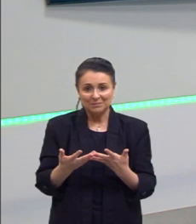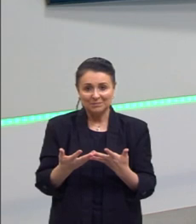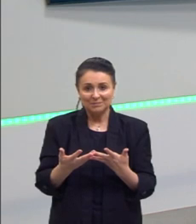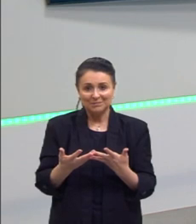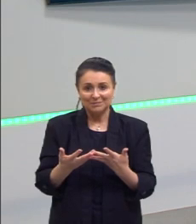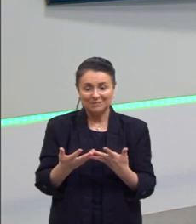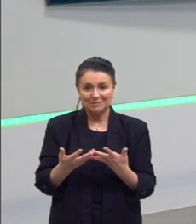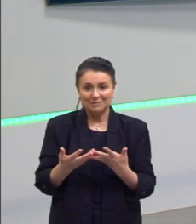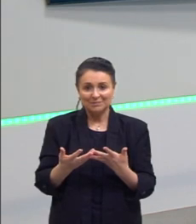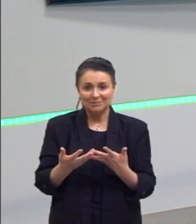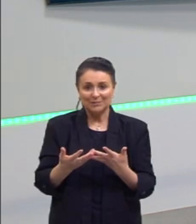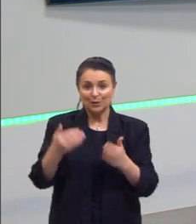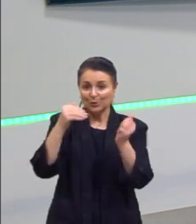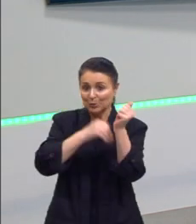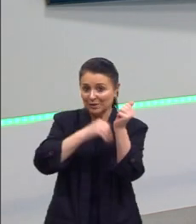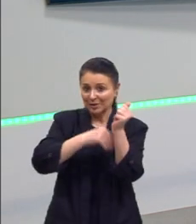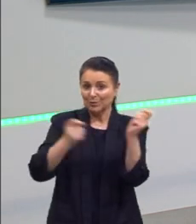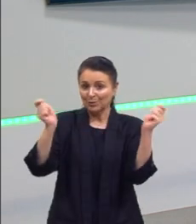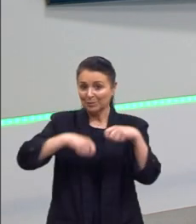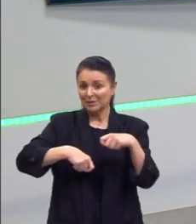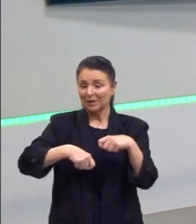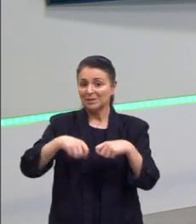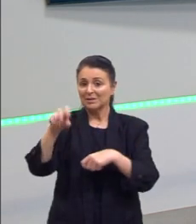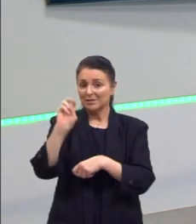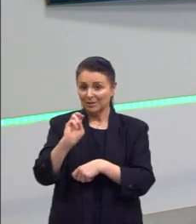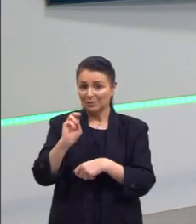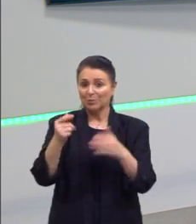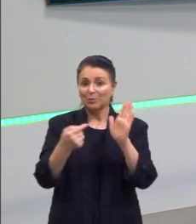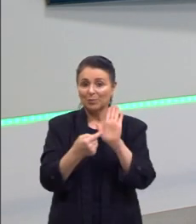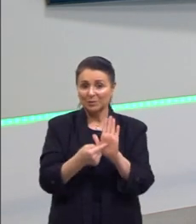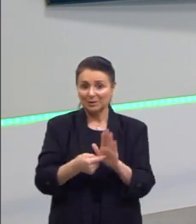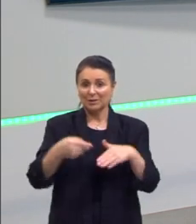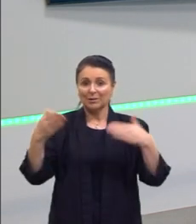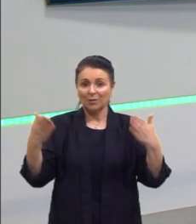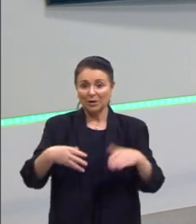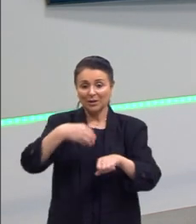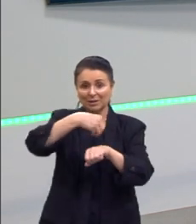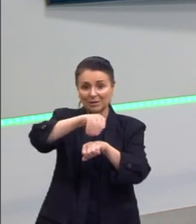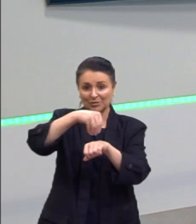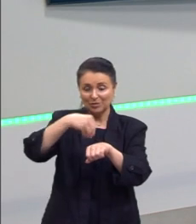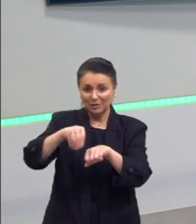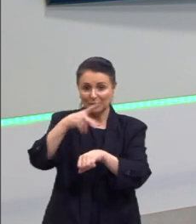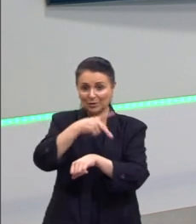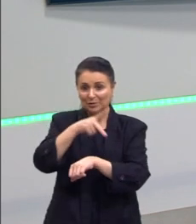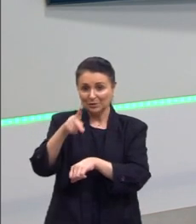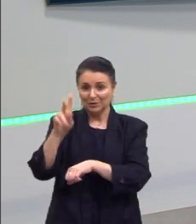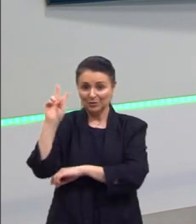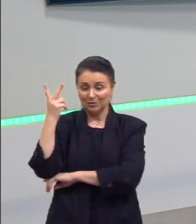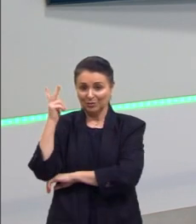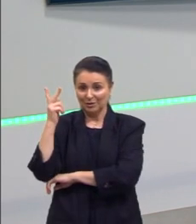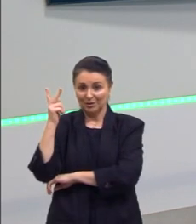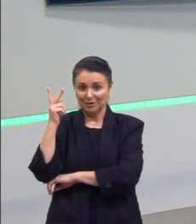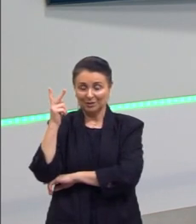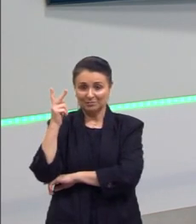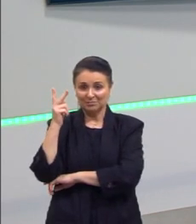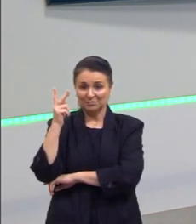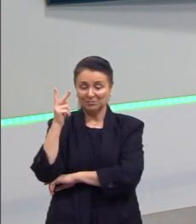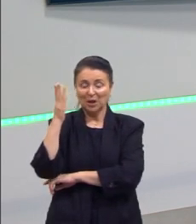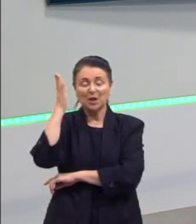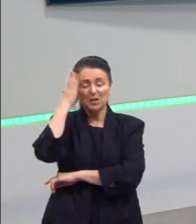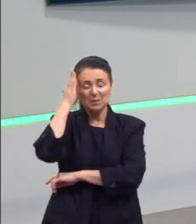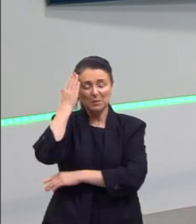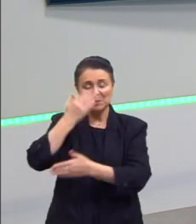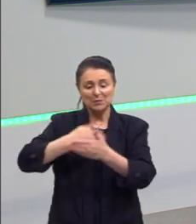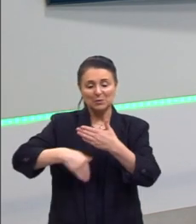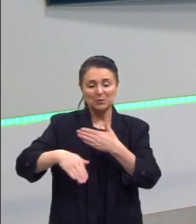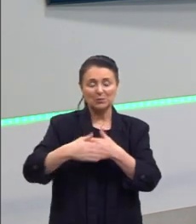disso, dos segredos da competência 5 revelados, das dicas que nós tivemos do professor de história, estamos todos craques e